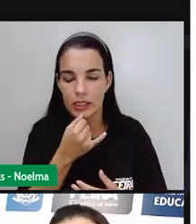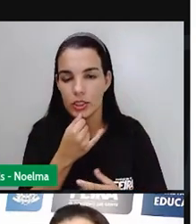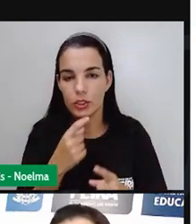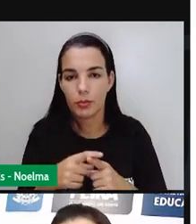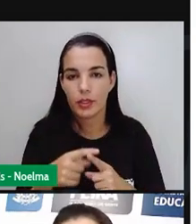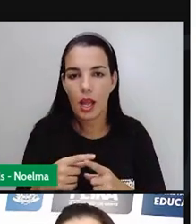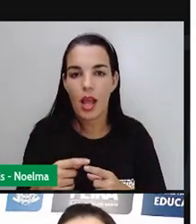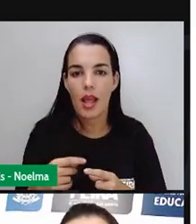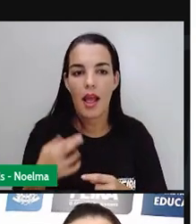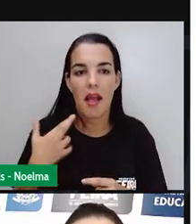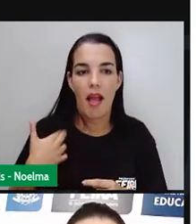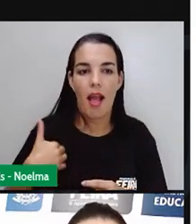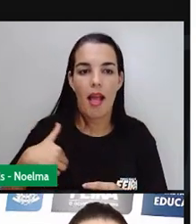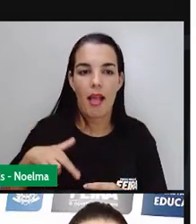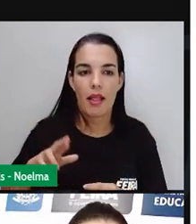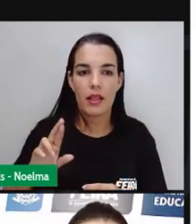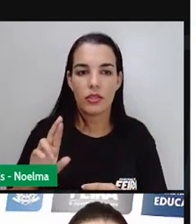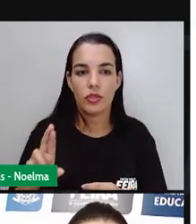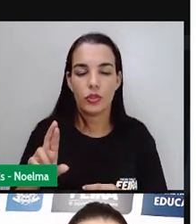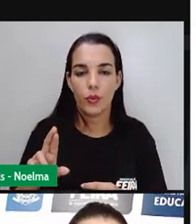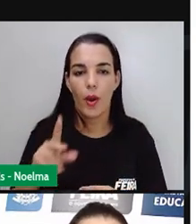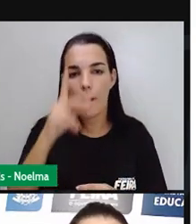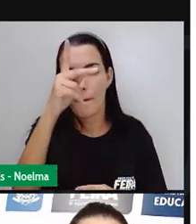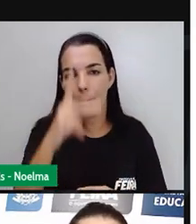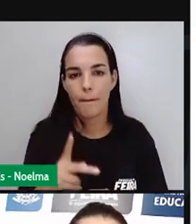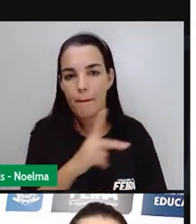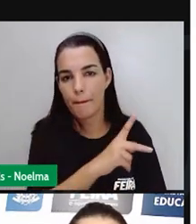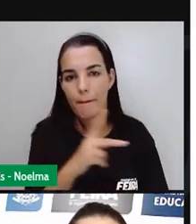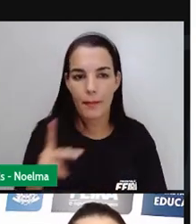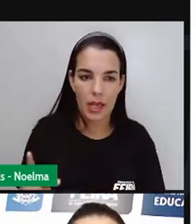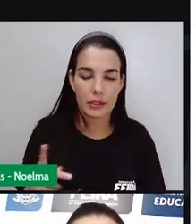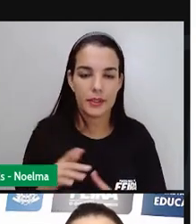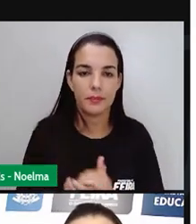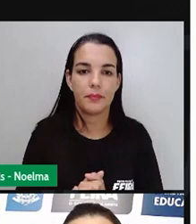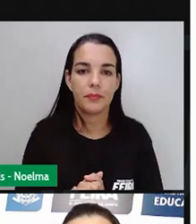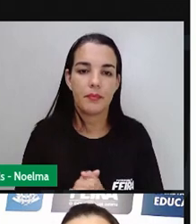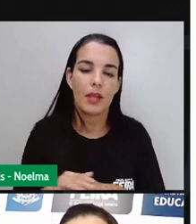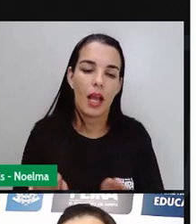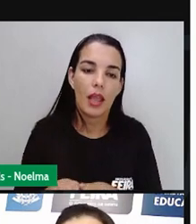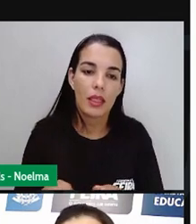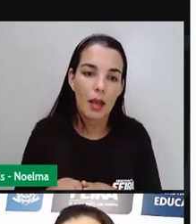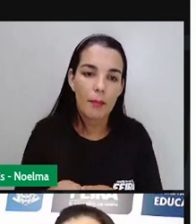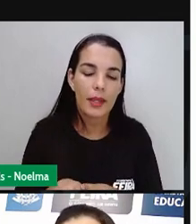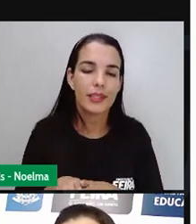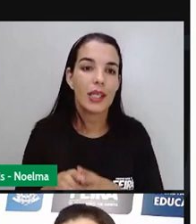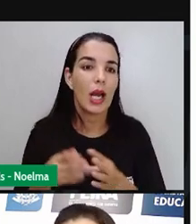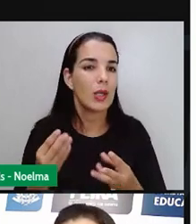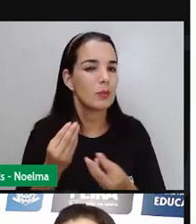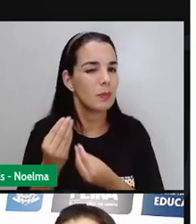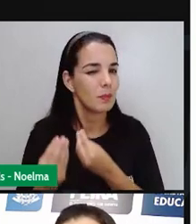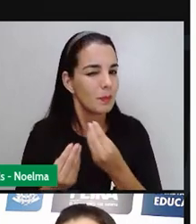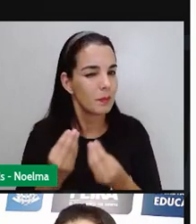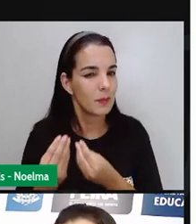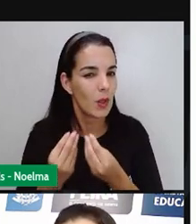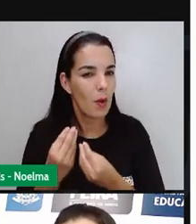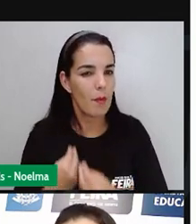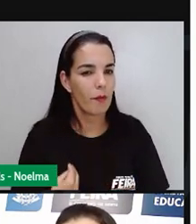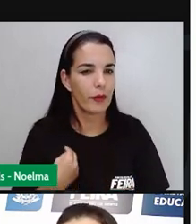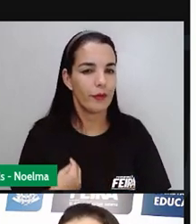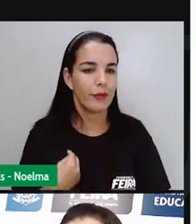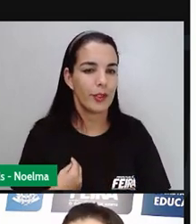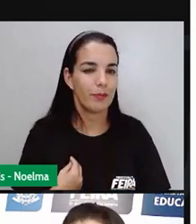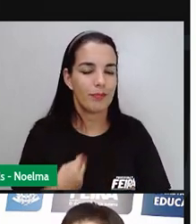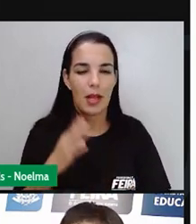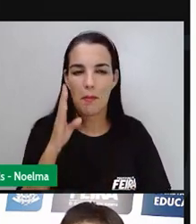eles, eles foram catequizados já com os padres jesuítas. E as más condições de vida e o tratamento de semi-escravidão, né? Até porque